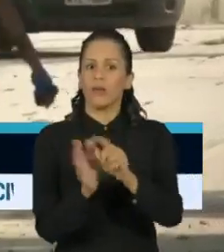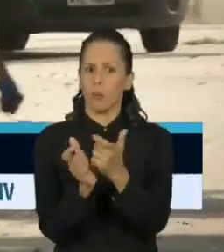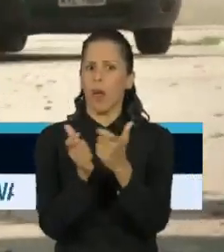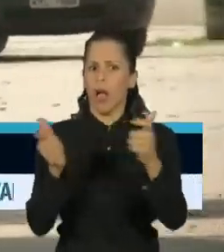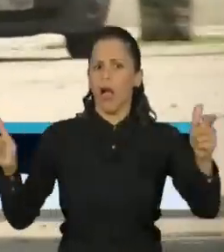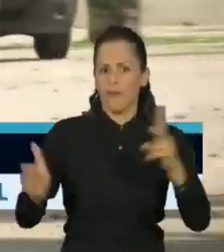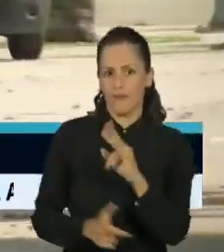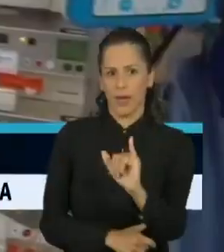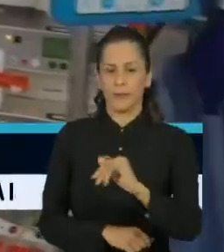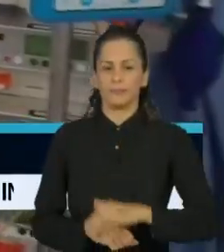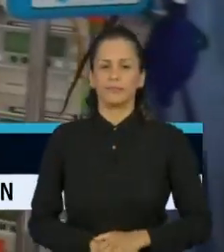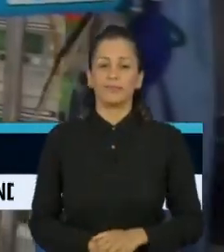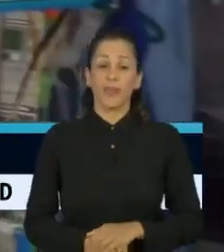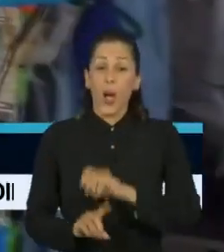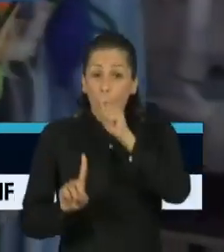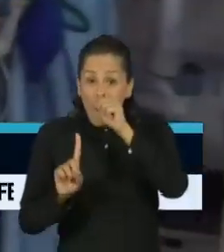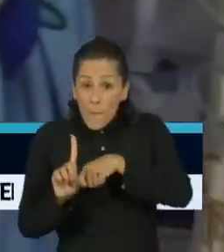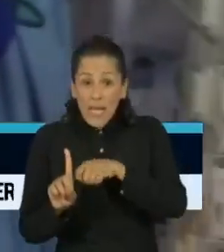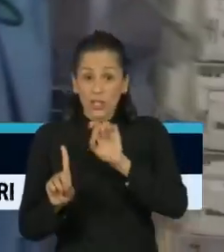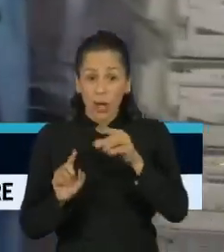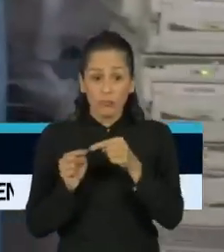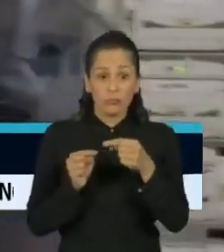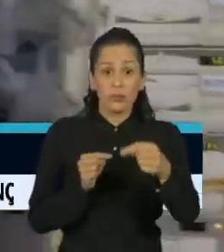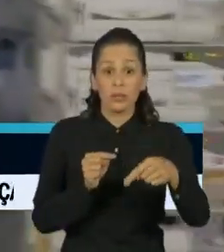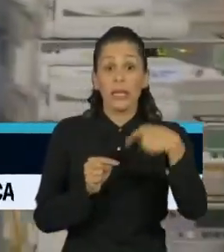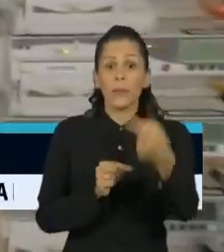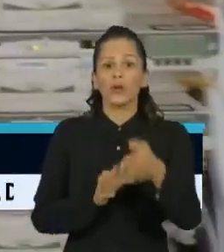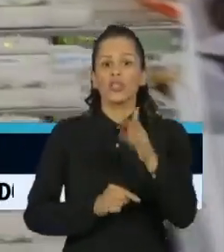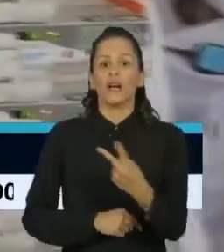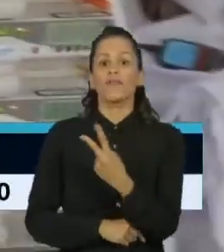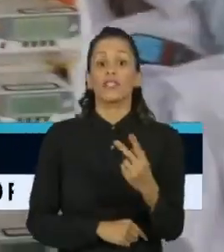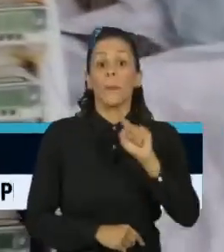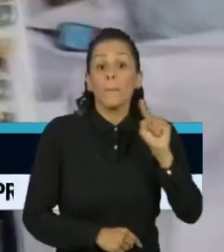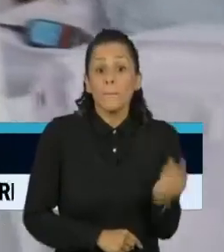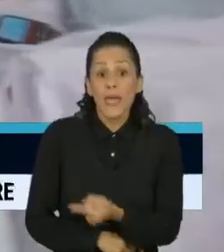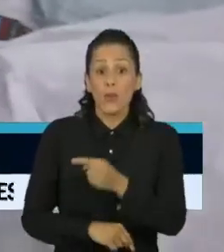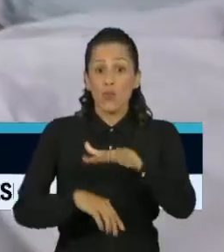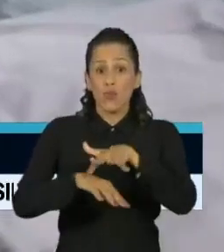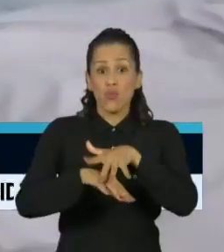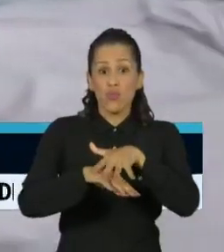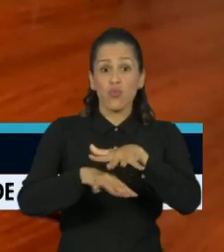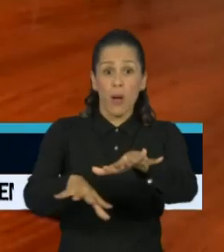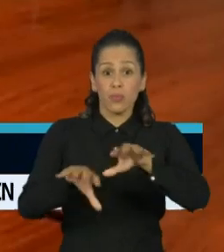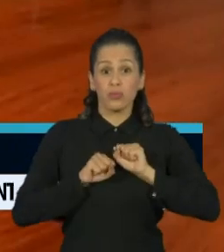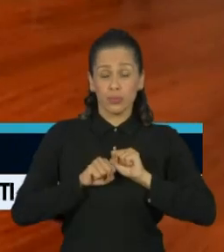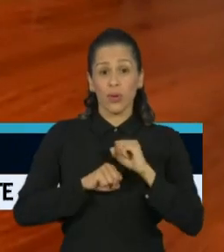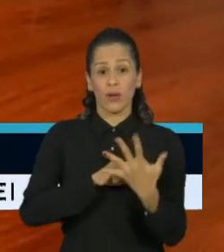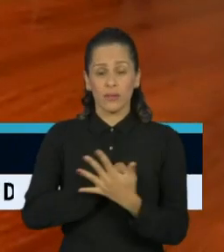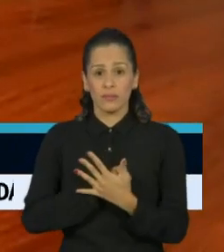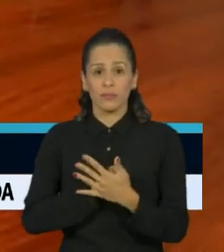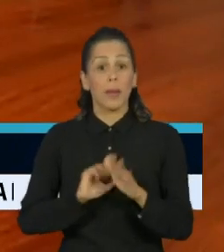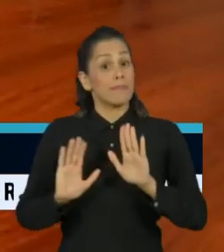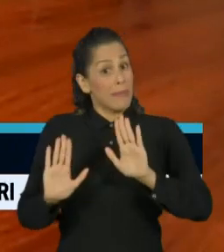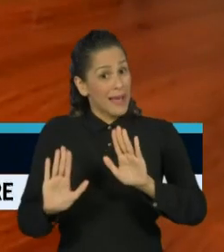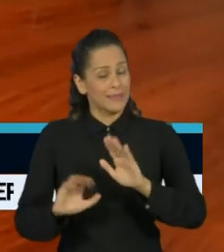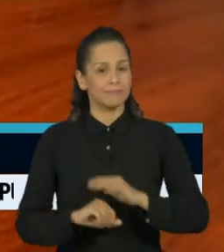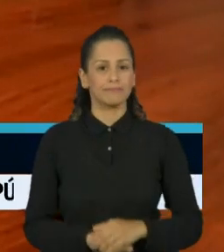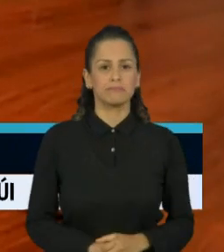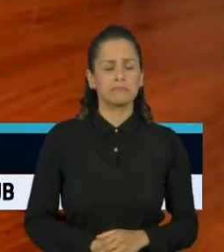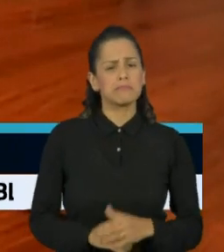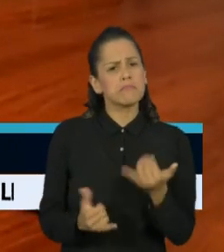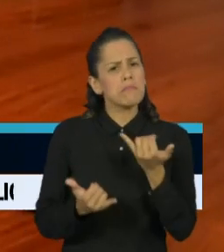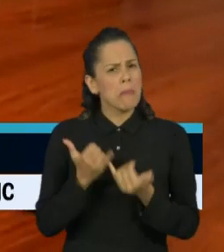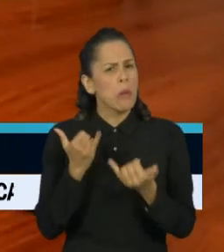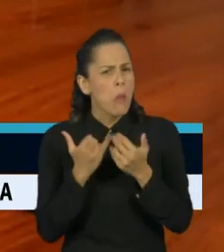Um mês depois, já eram mais de 22 mil doentes. Mesmo assim... Parece que está começando a ir